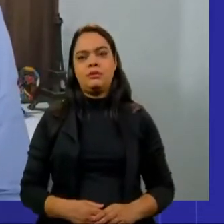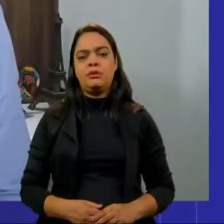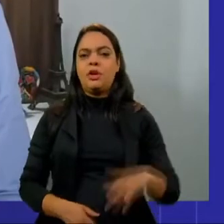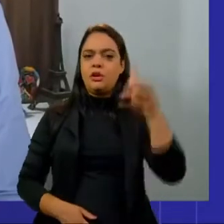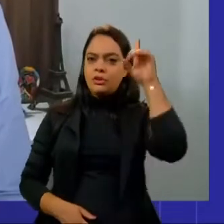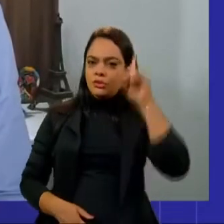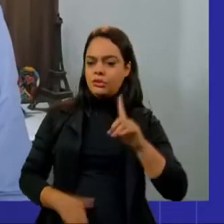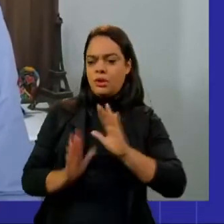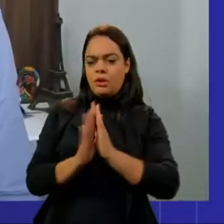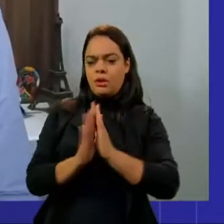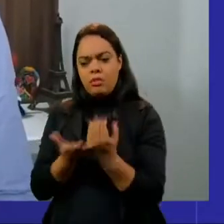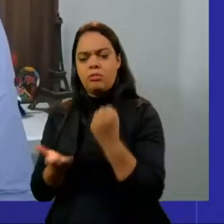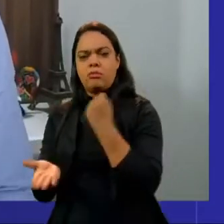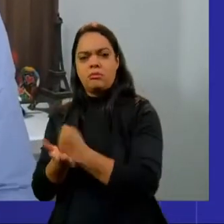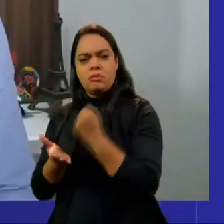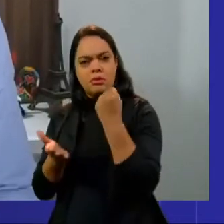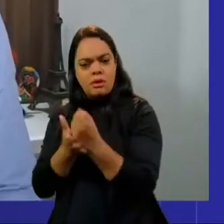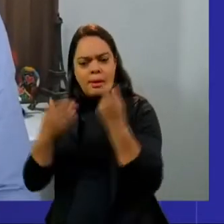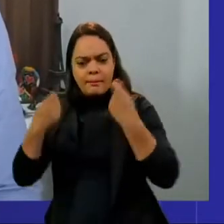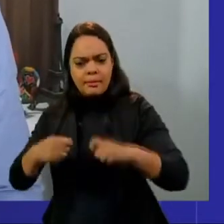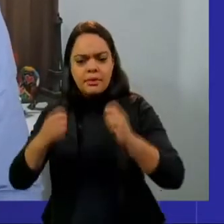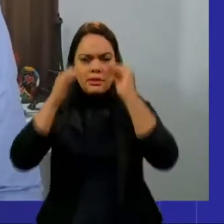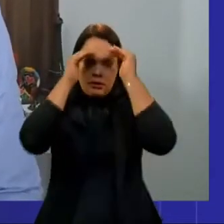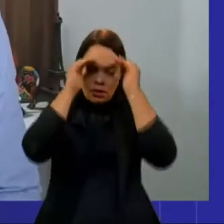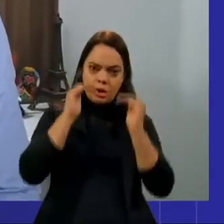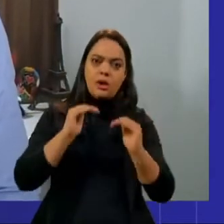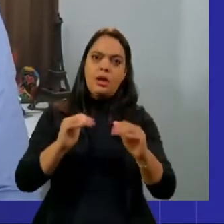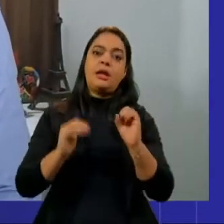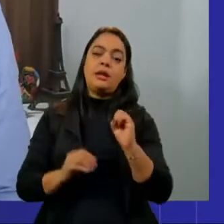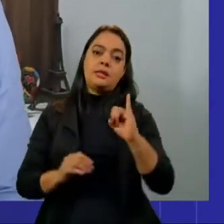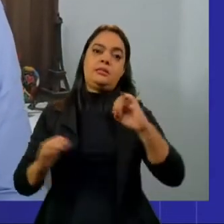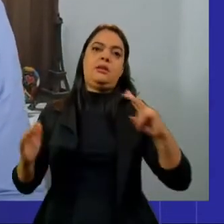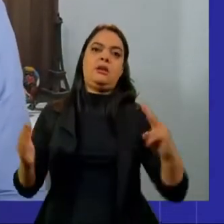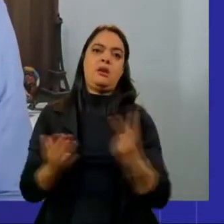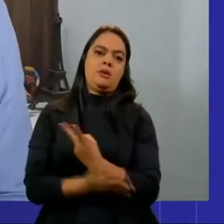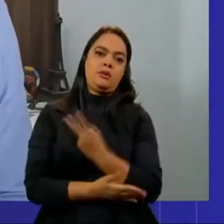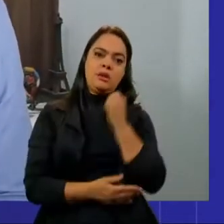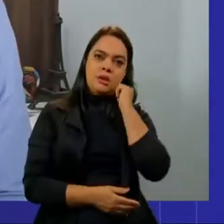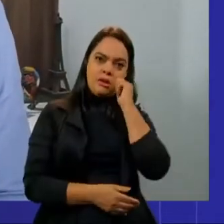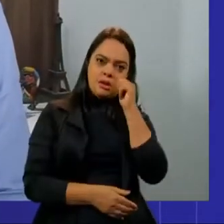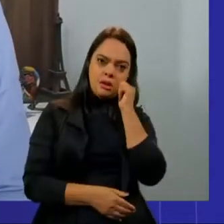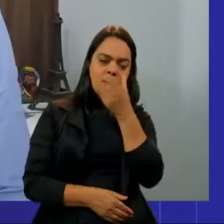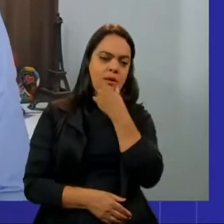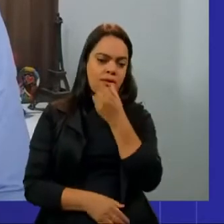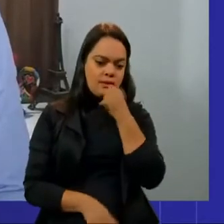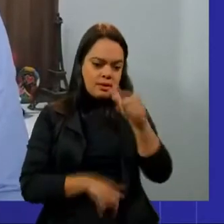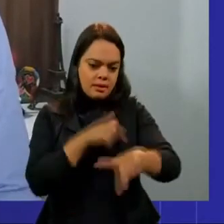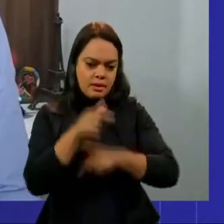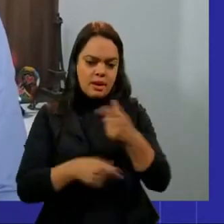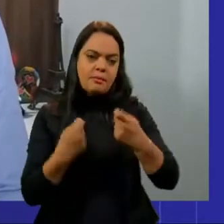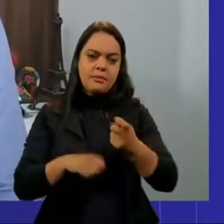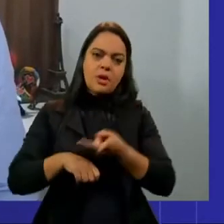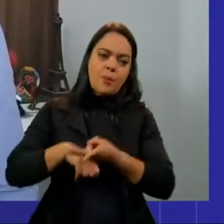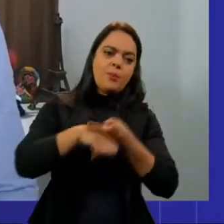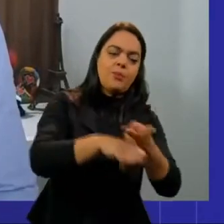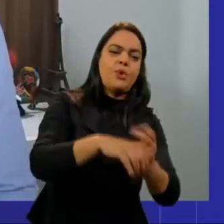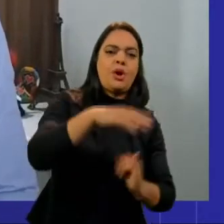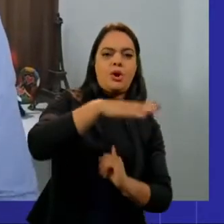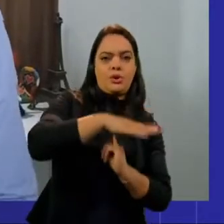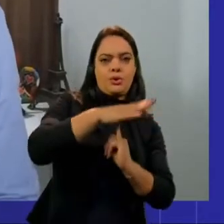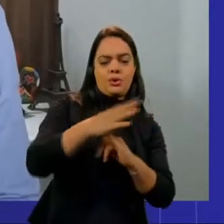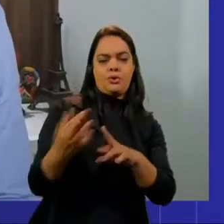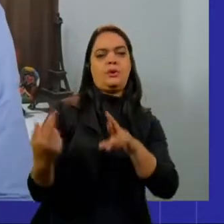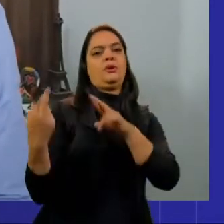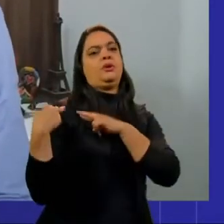carteira deve ser observado e se for o caso a trabalhadora deve procurar as instituições competentes,